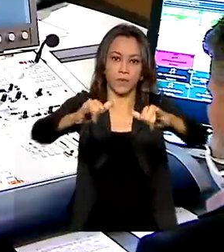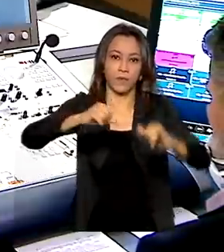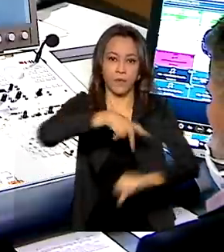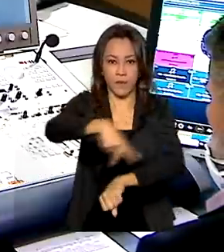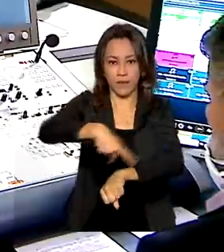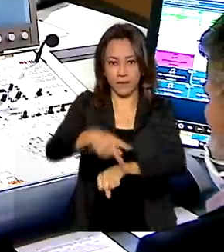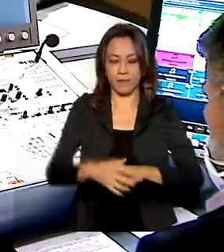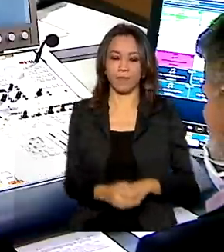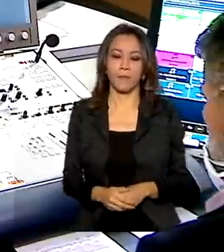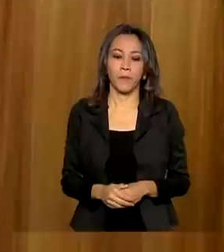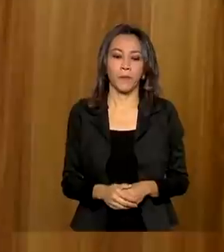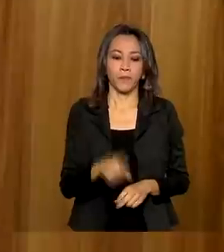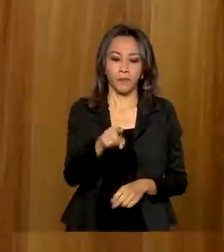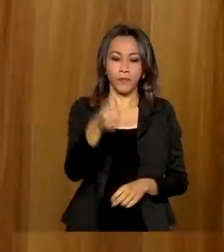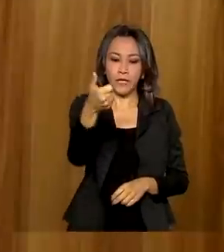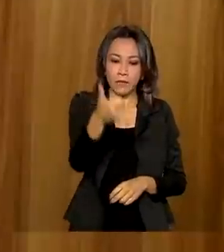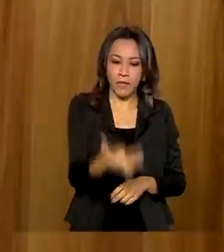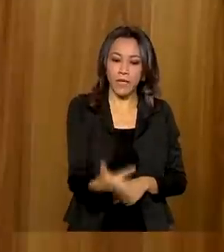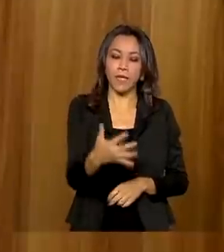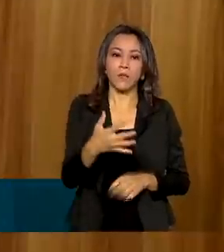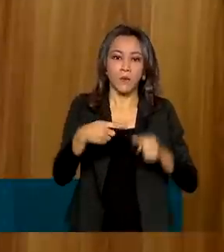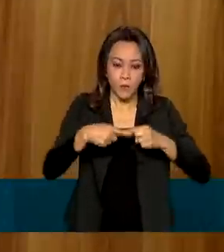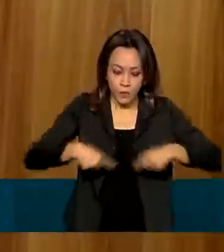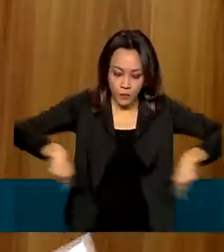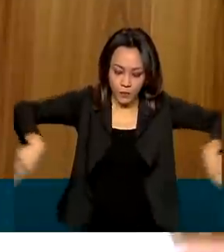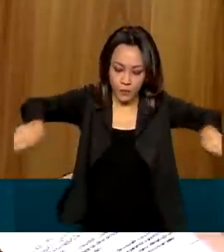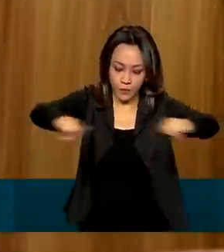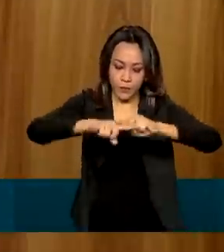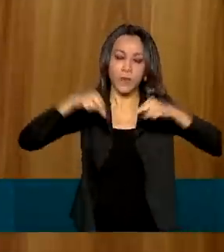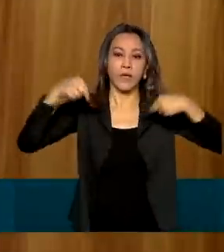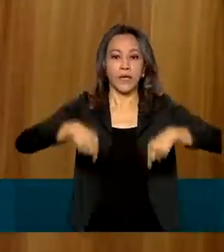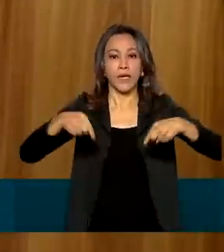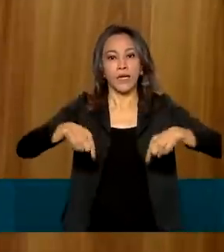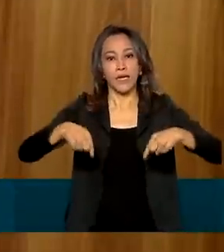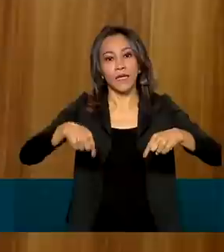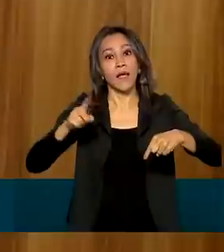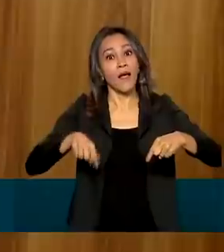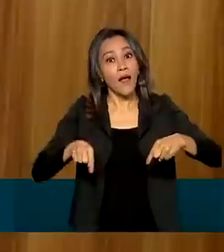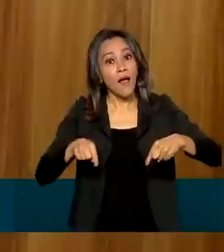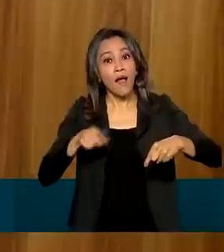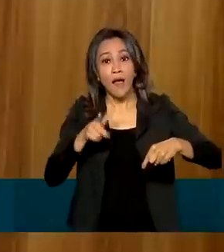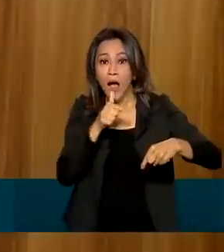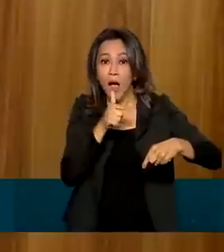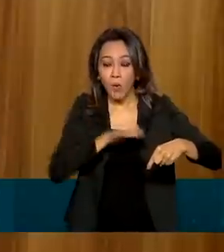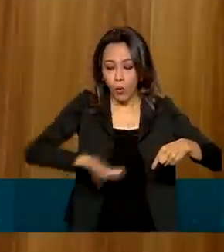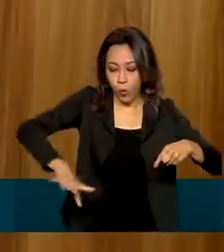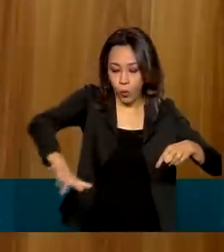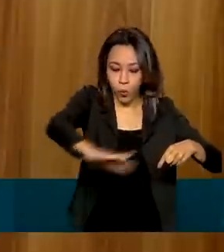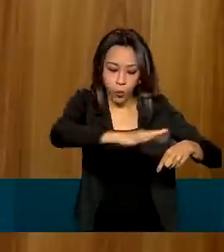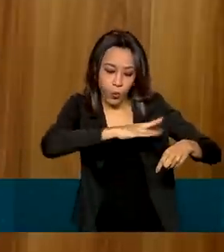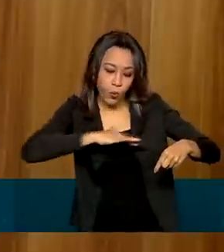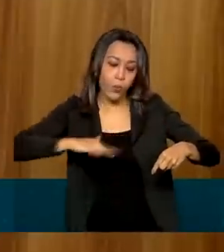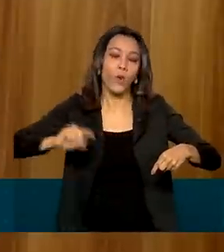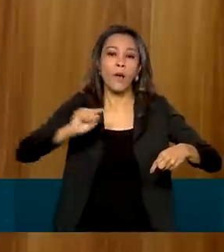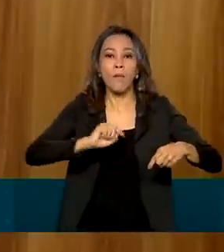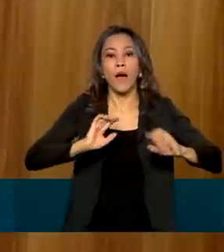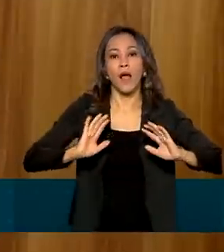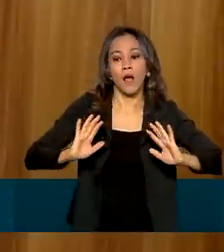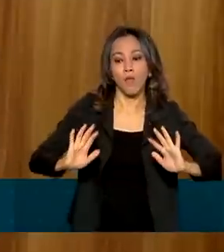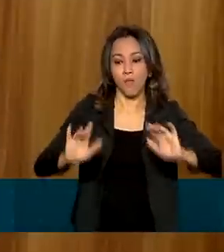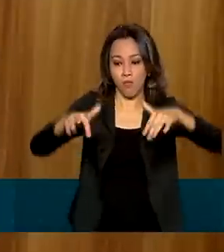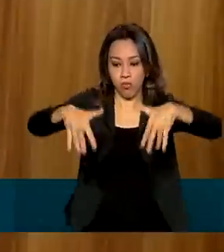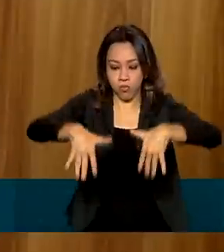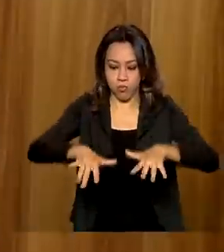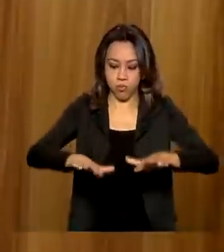Os nossos reservatórios funcionam como baterias para atender a demanda das nossas hidrelétricas.